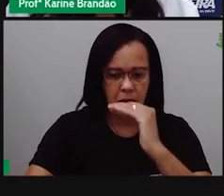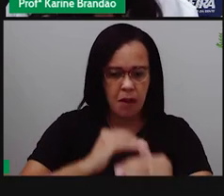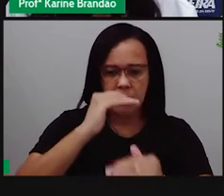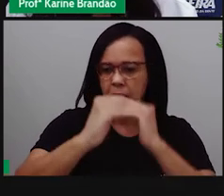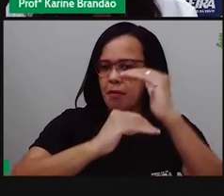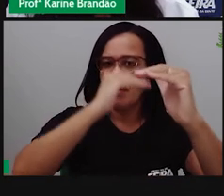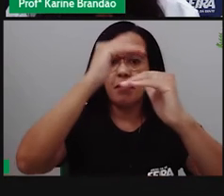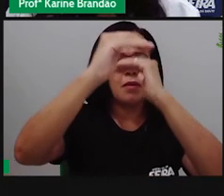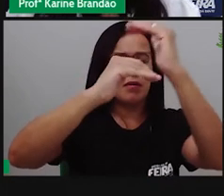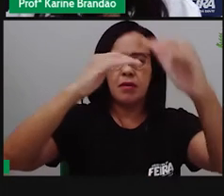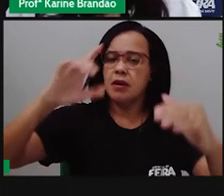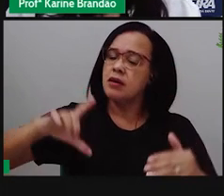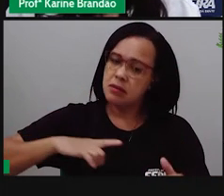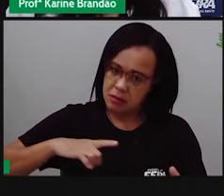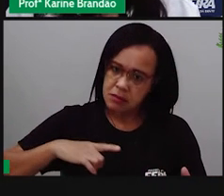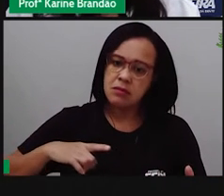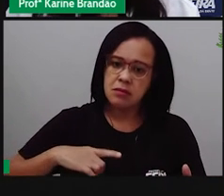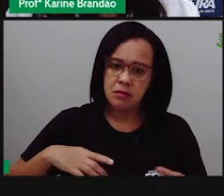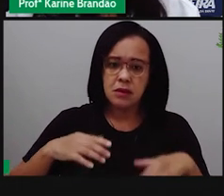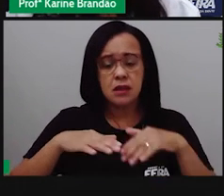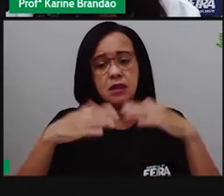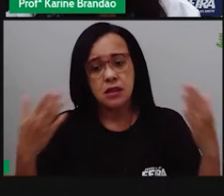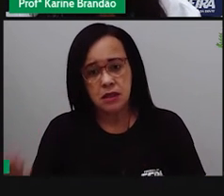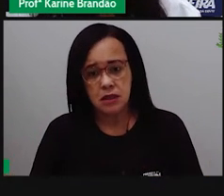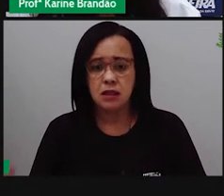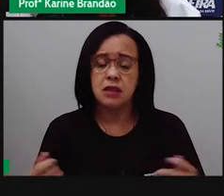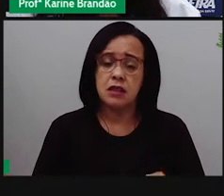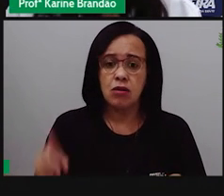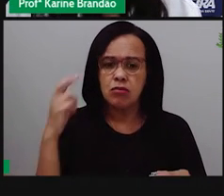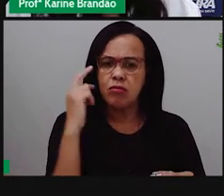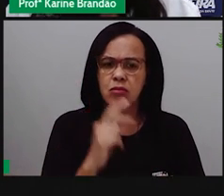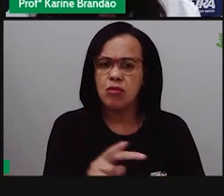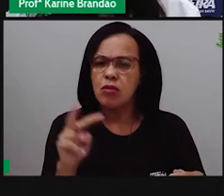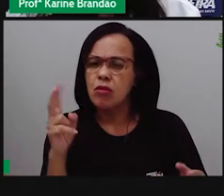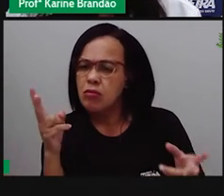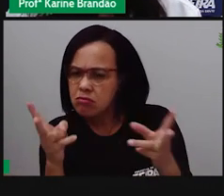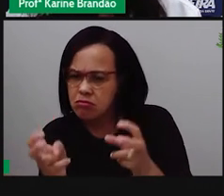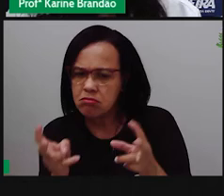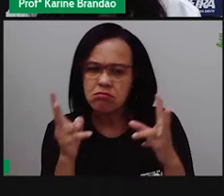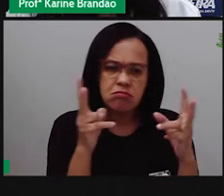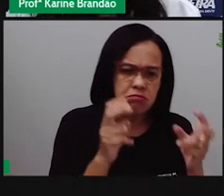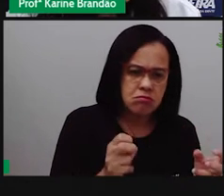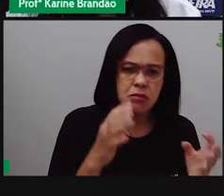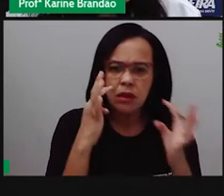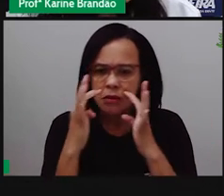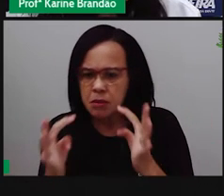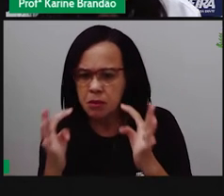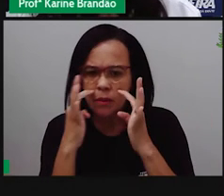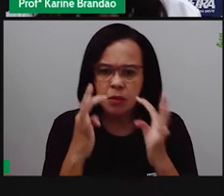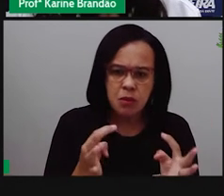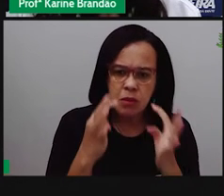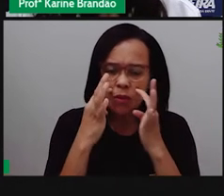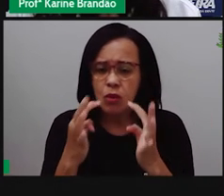E aí, a gente consegue, então, observar que existe diversidade dentro das nossas